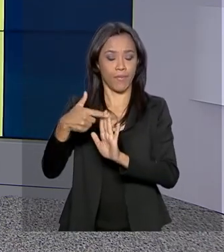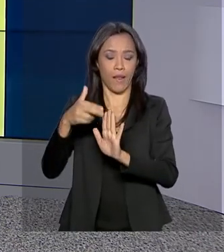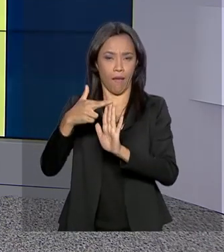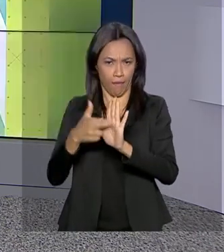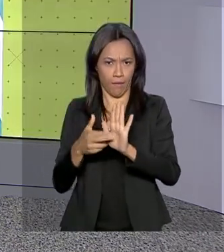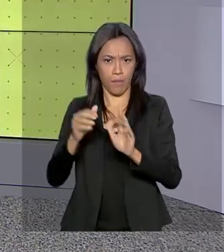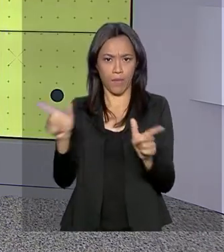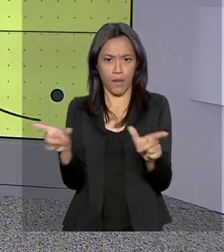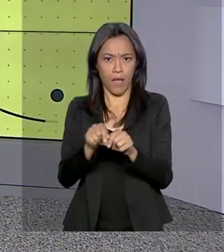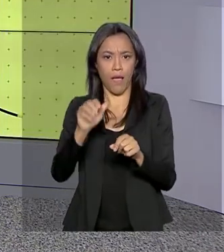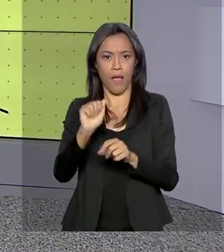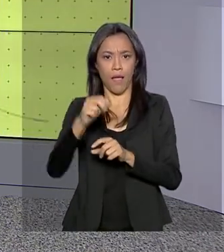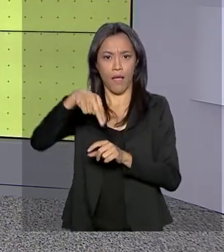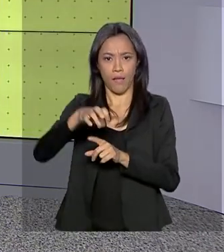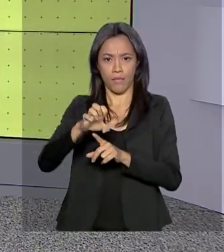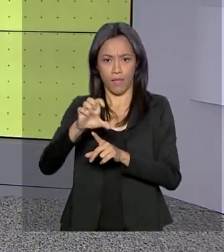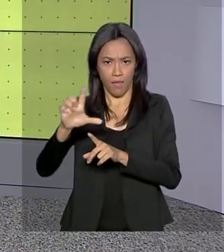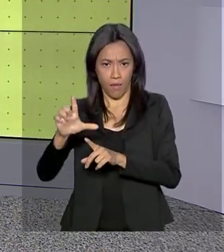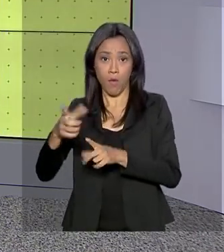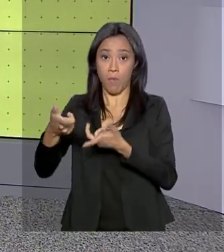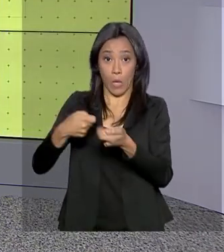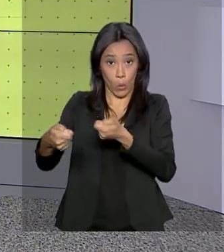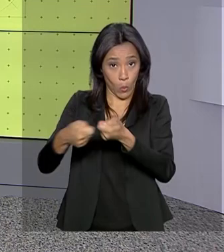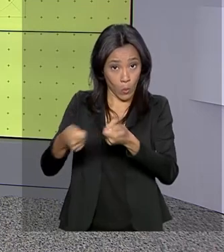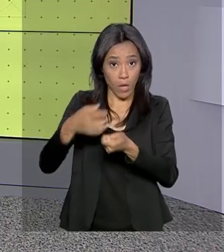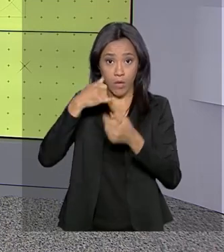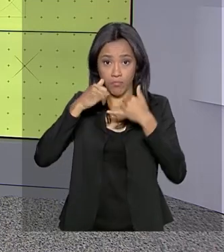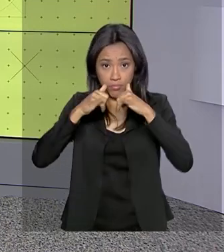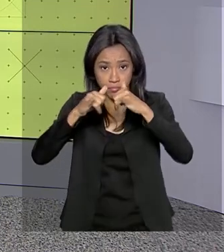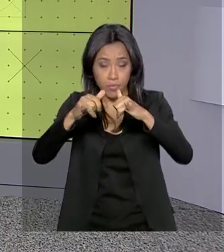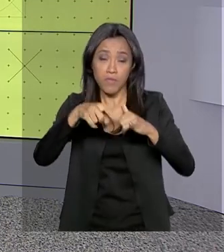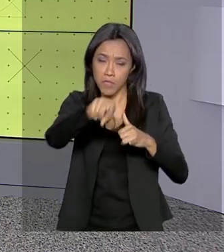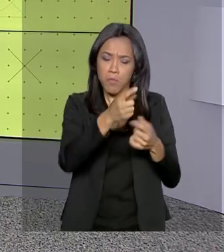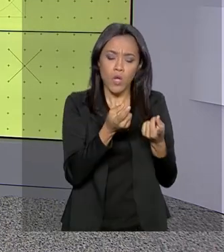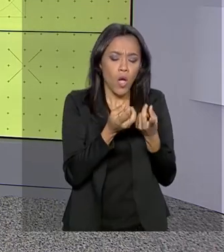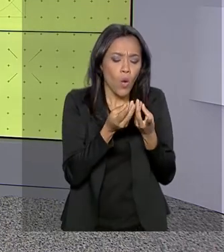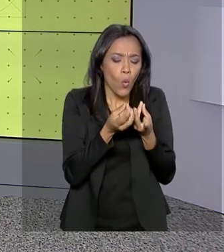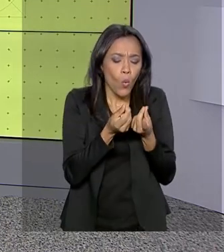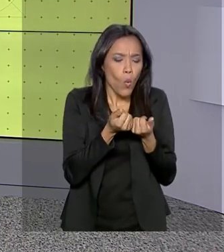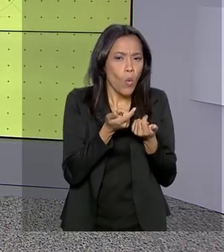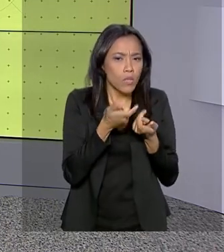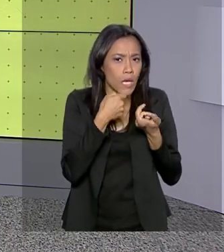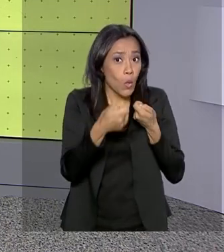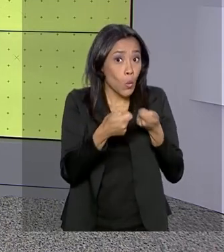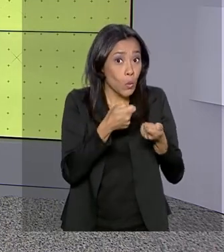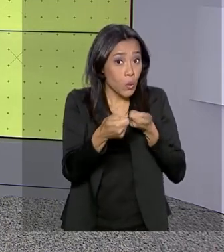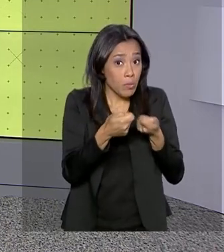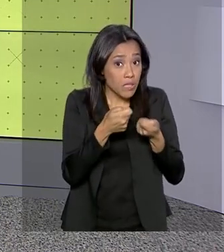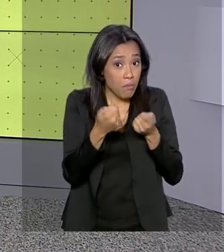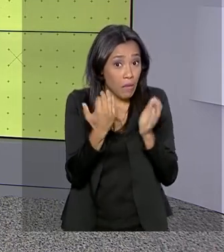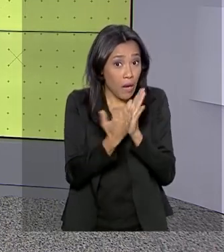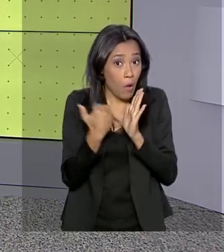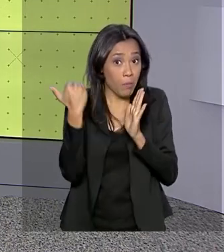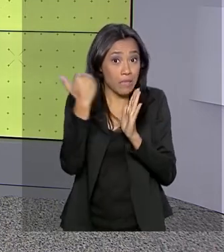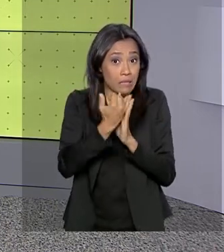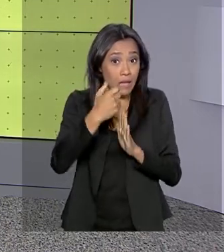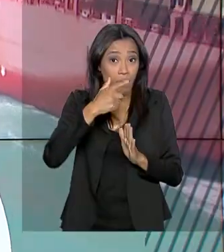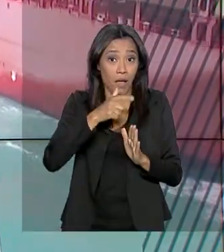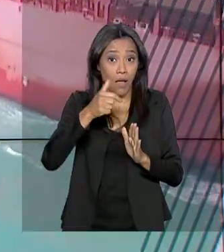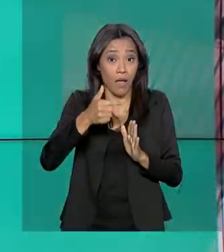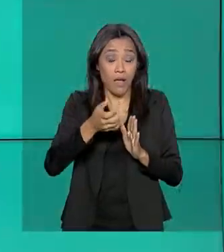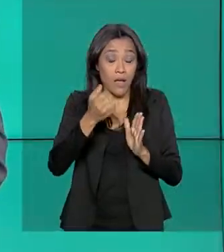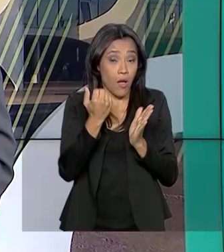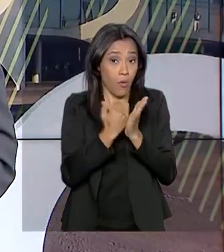custo da geração de energia e o consumidor pode calcular o quanto terá que economizar para evitar uma conta de luz mais cara.